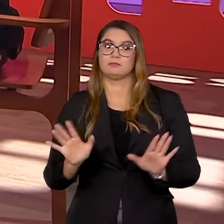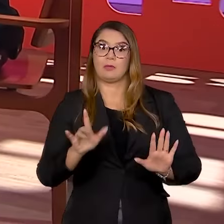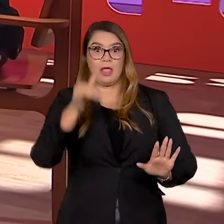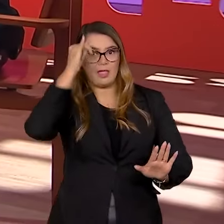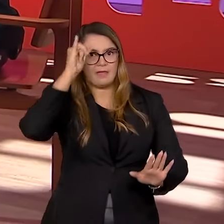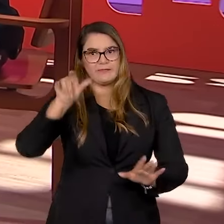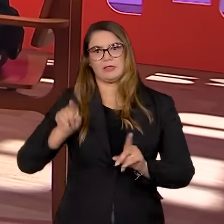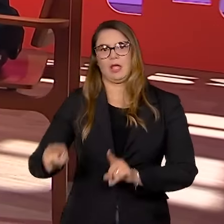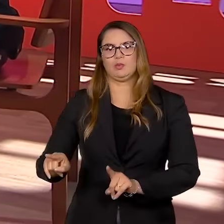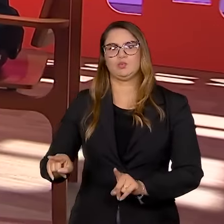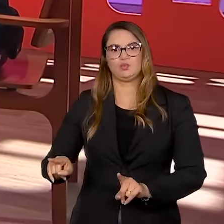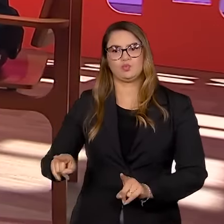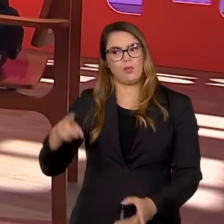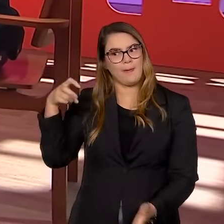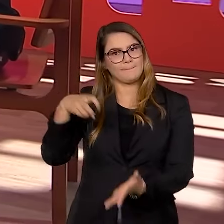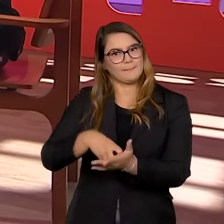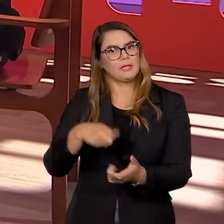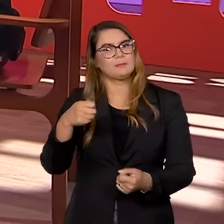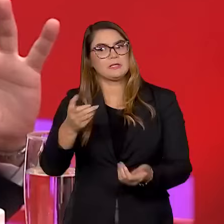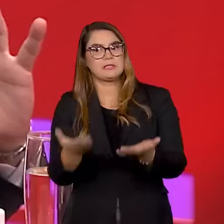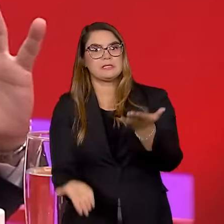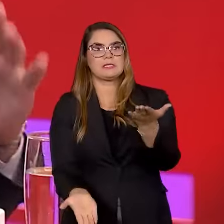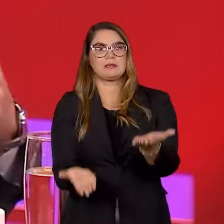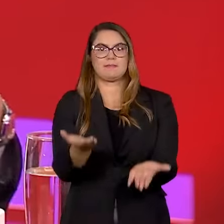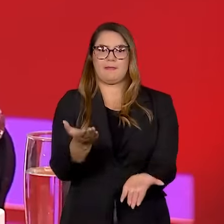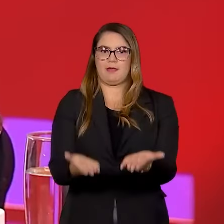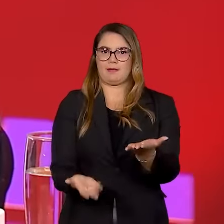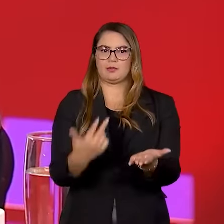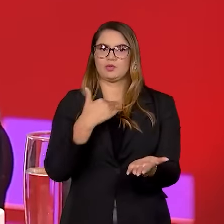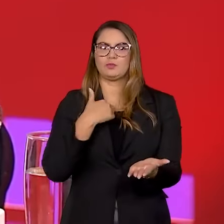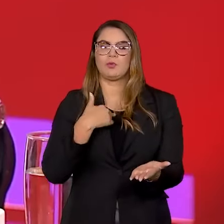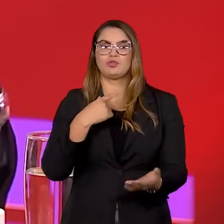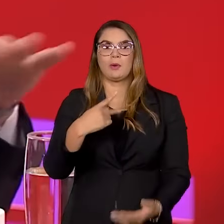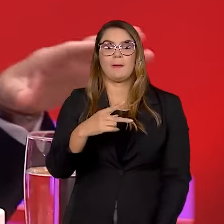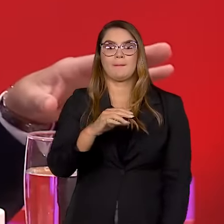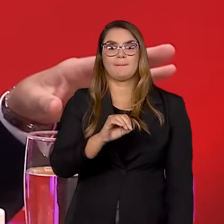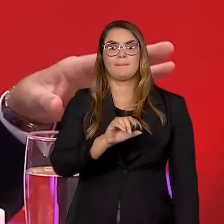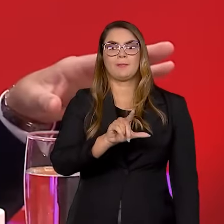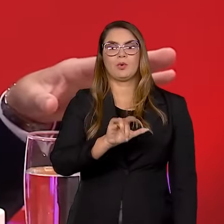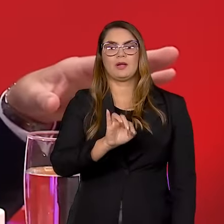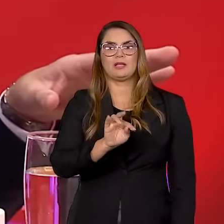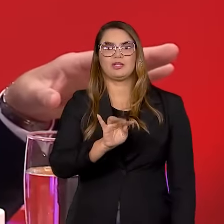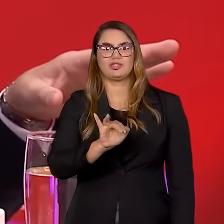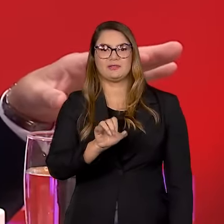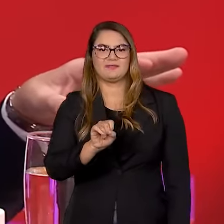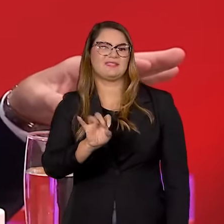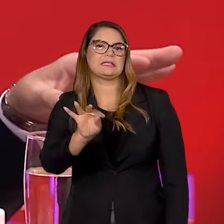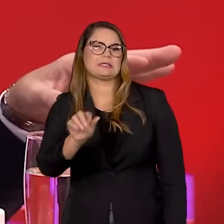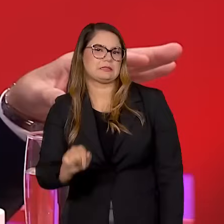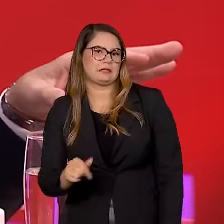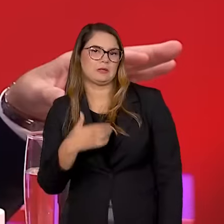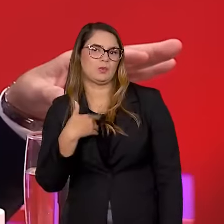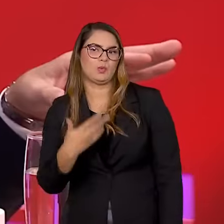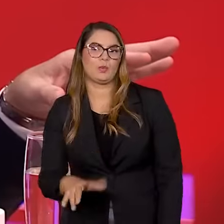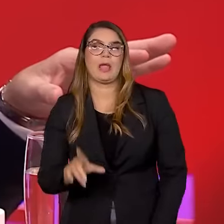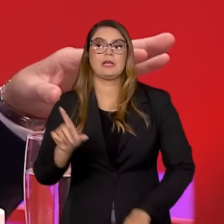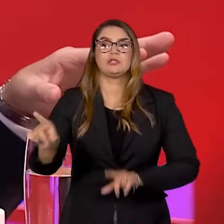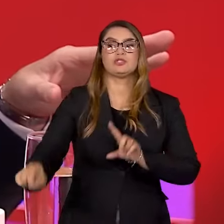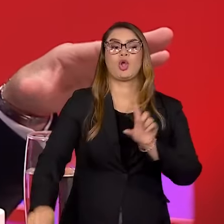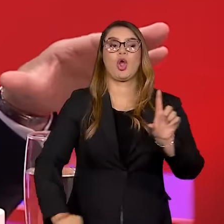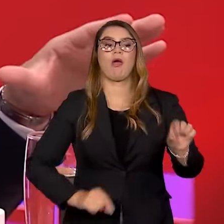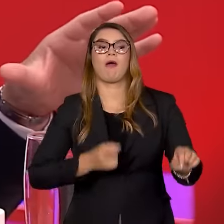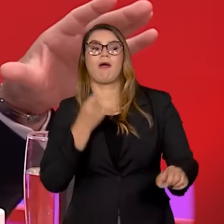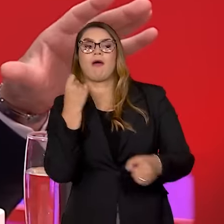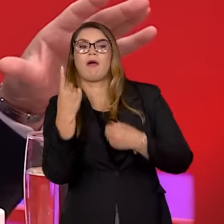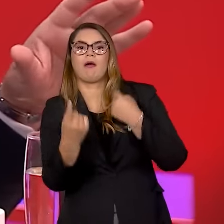temos que evitar. Por isso que as penas têm que ser muito equilibradas. Nós nunca fomos punitivistas e não seríamos agora. Nós não queremos a aplicação seletiva da lei.